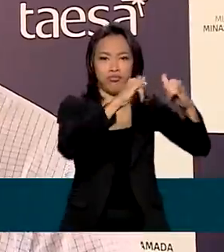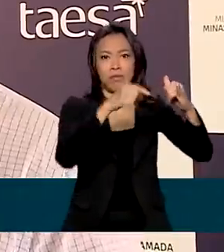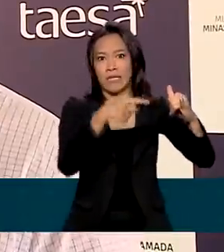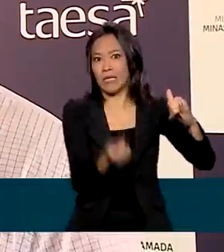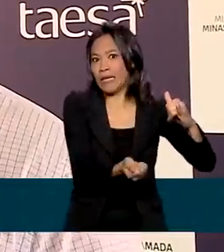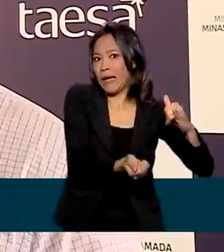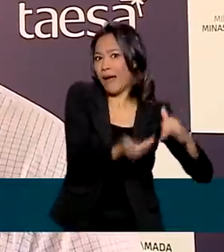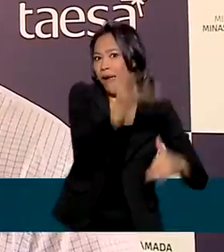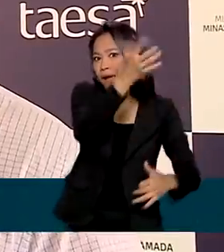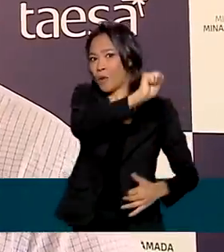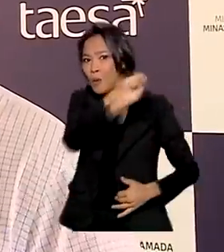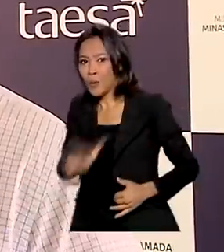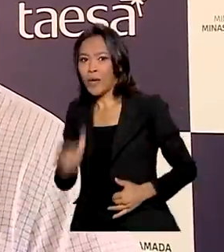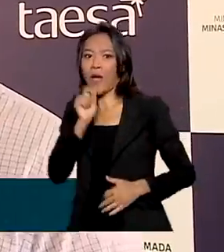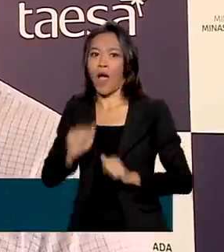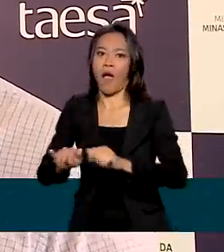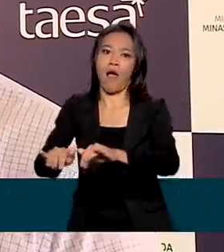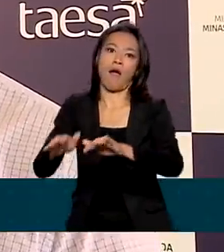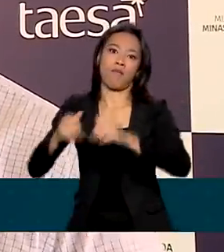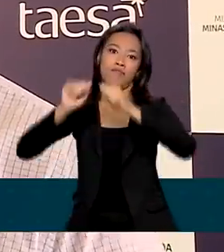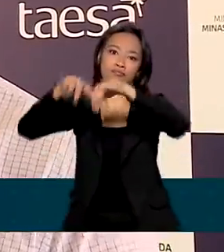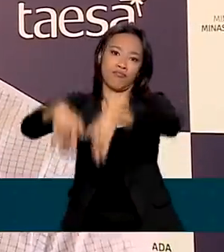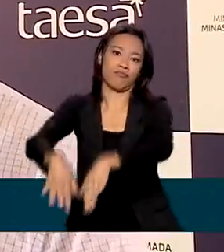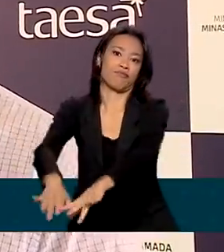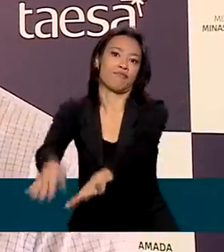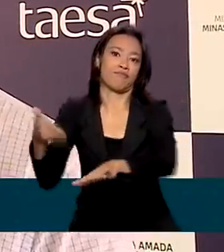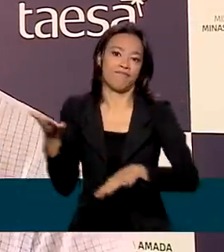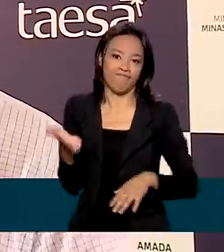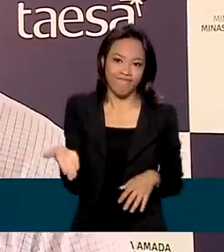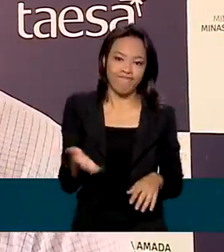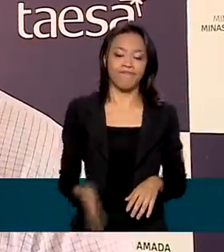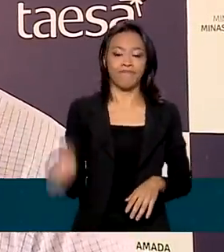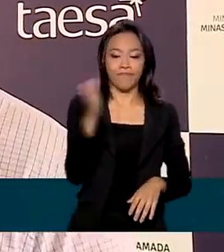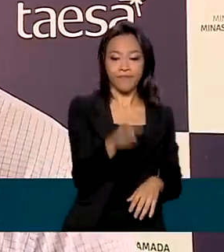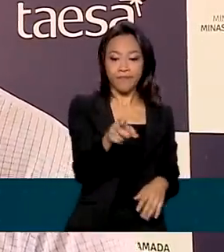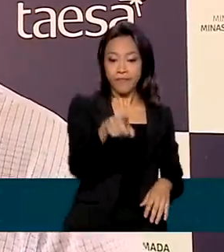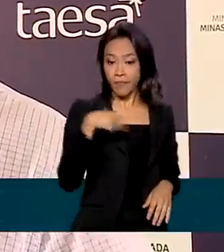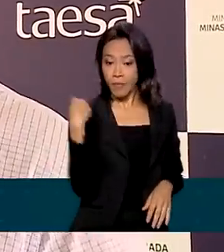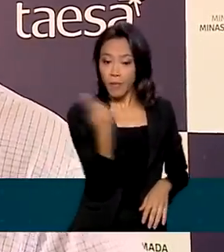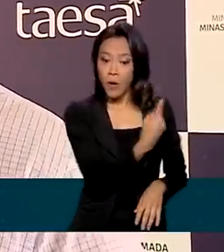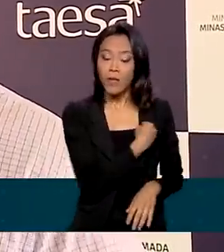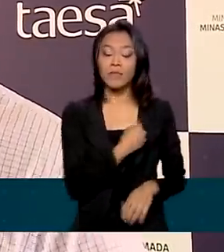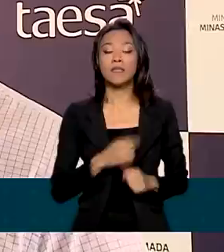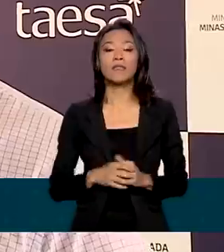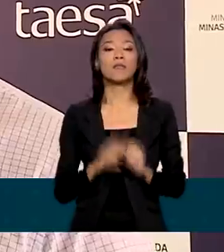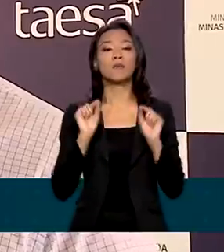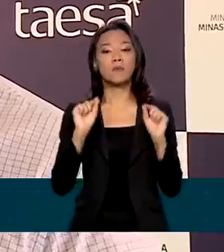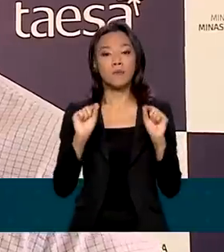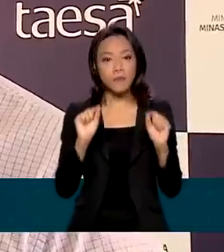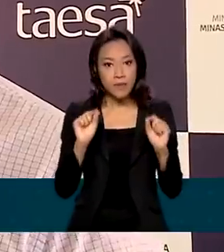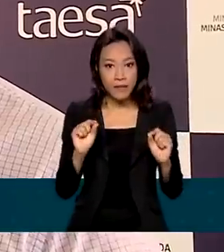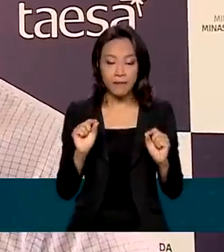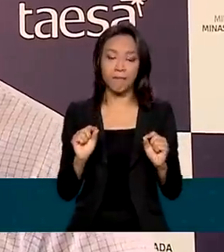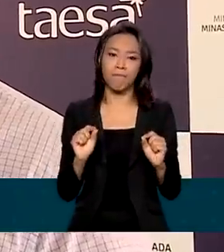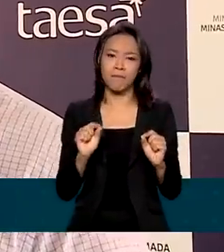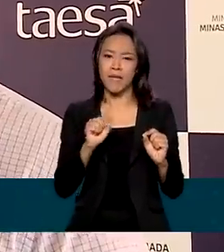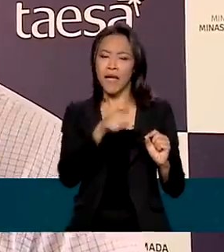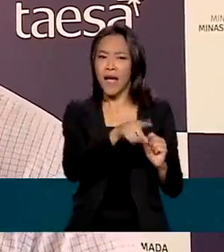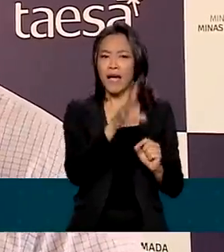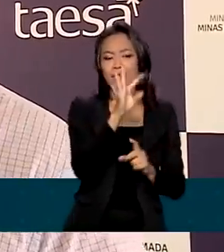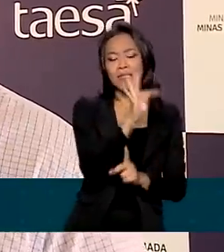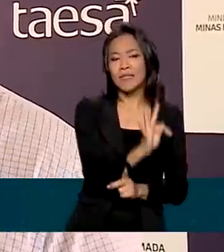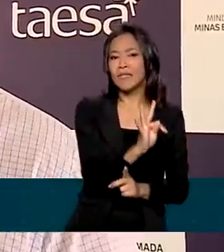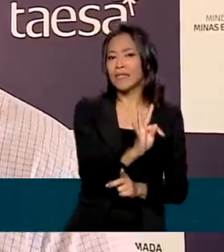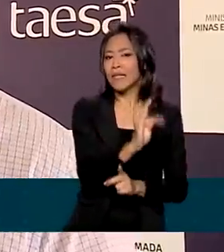Estamos inserindo ações pelo lado da oferta de energia, despachando todas as térmicas